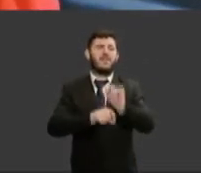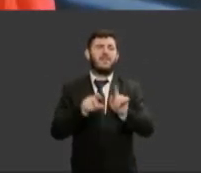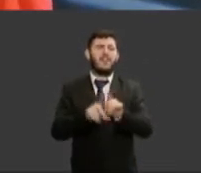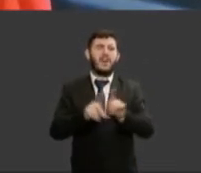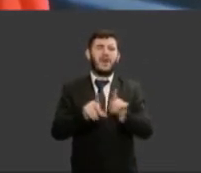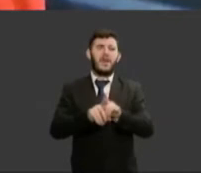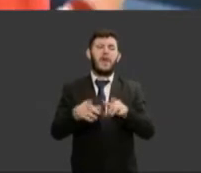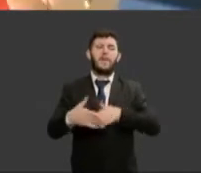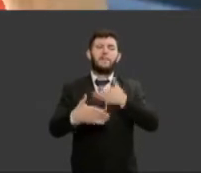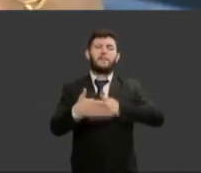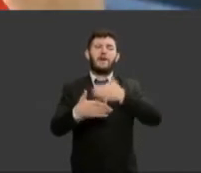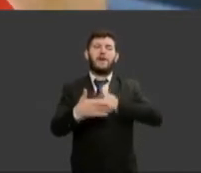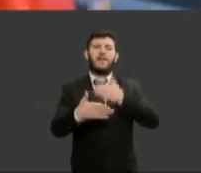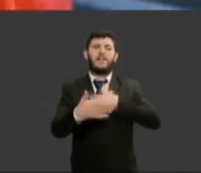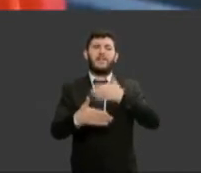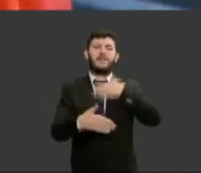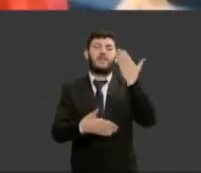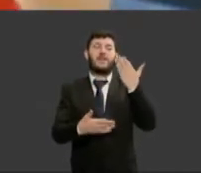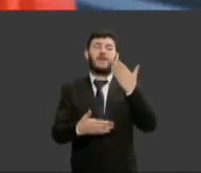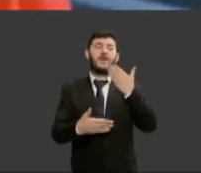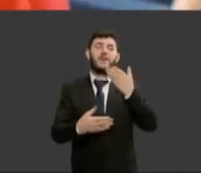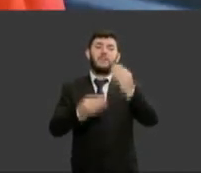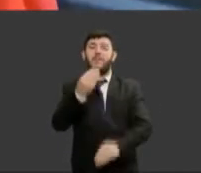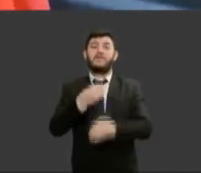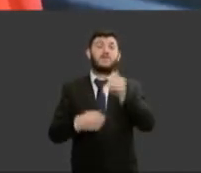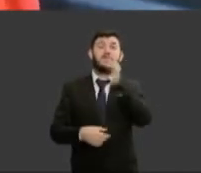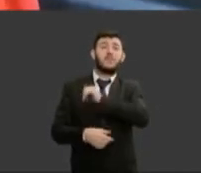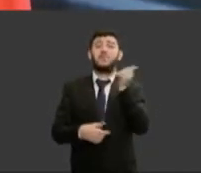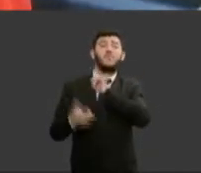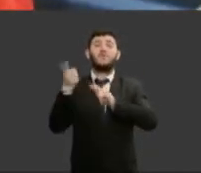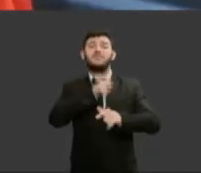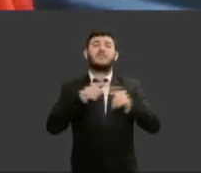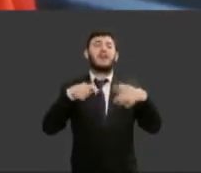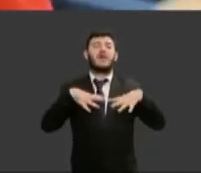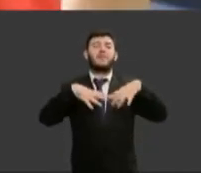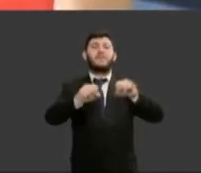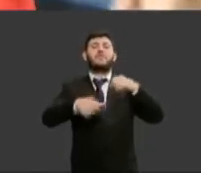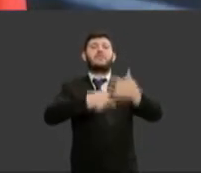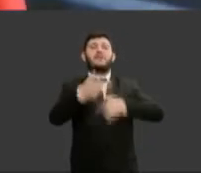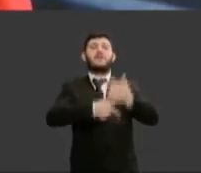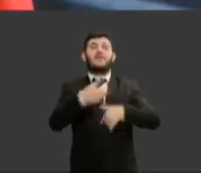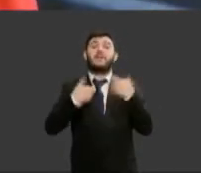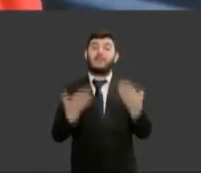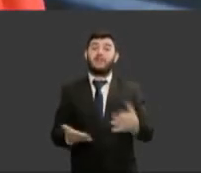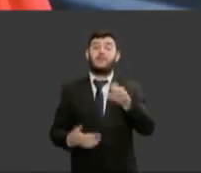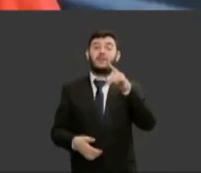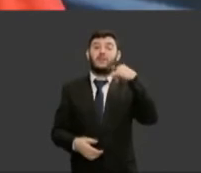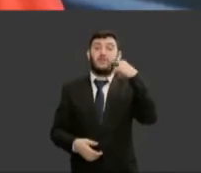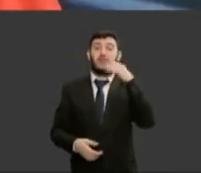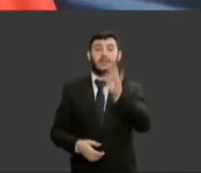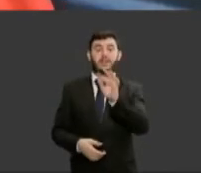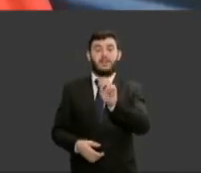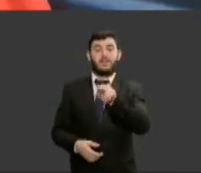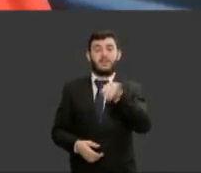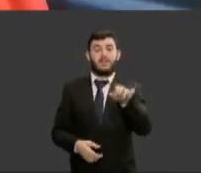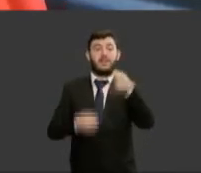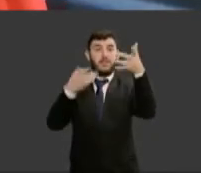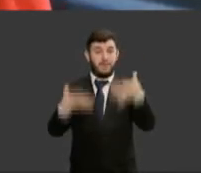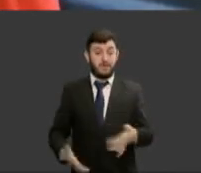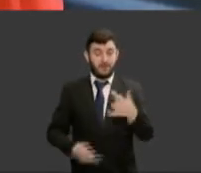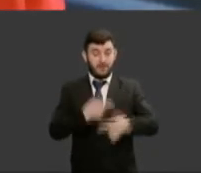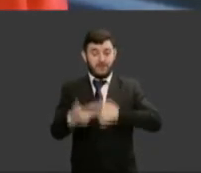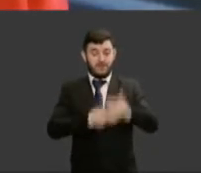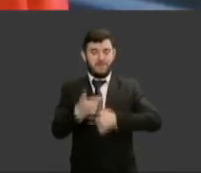ascendam na carreira a doutora Tânia mostrou aqui alguns exemplos contando a história das carreiras na segurança pública no nosso país